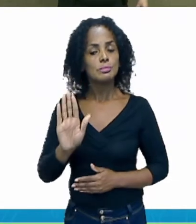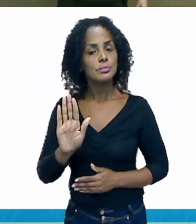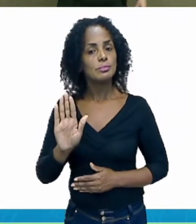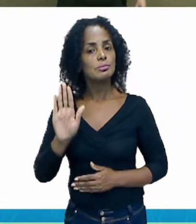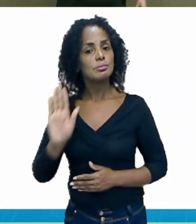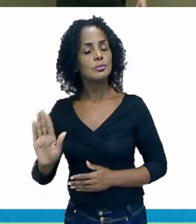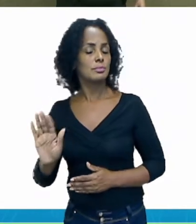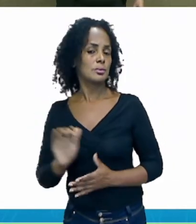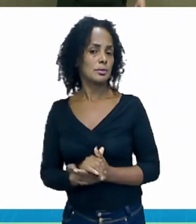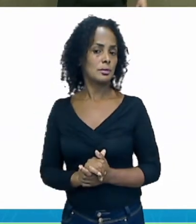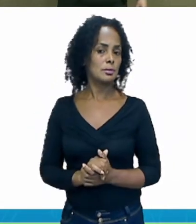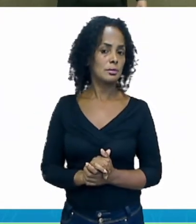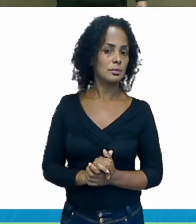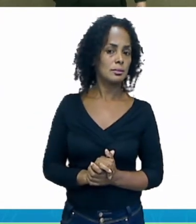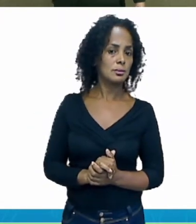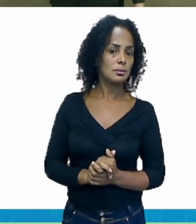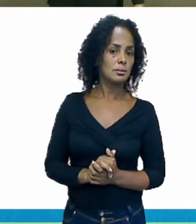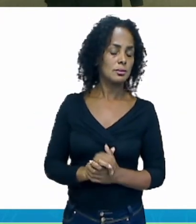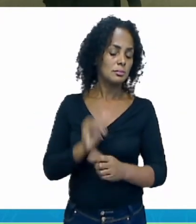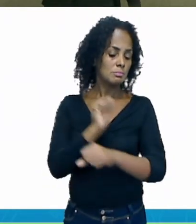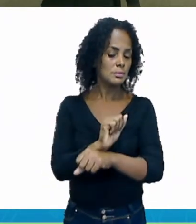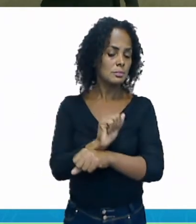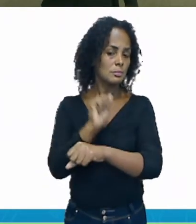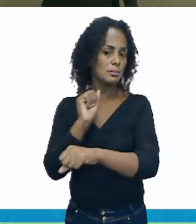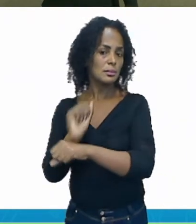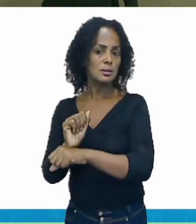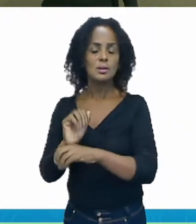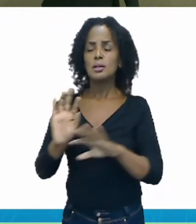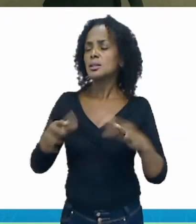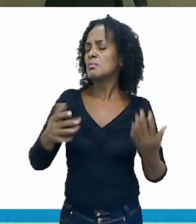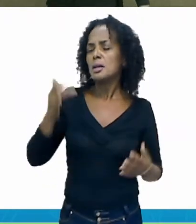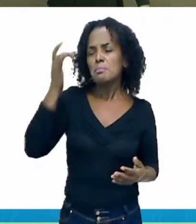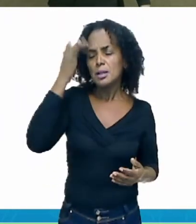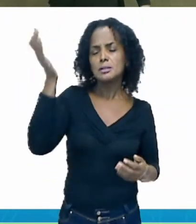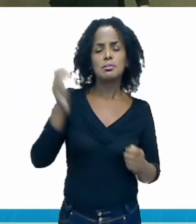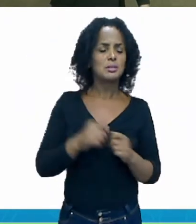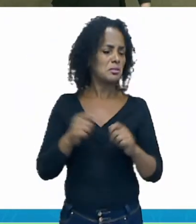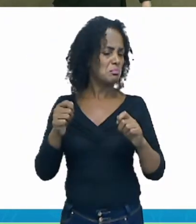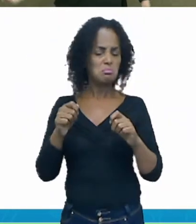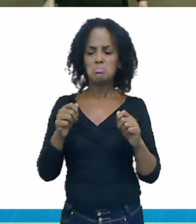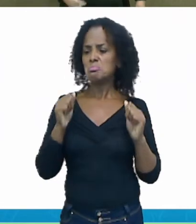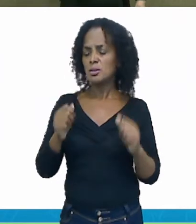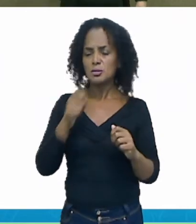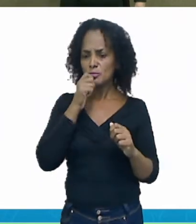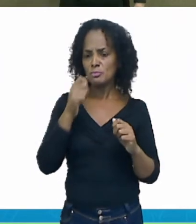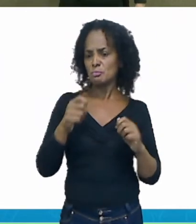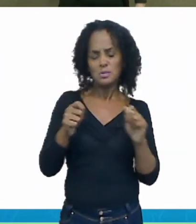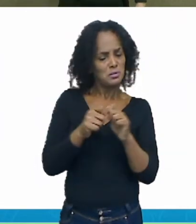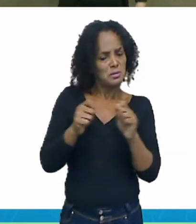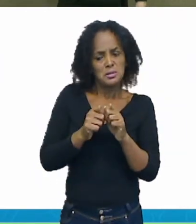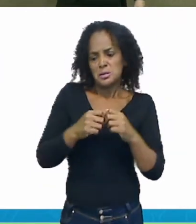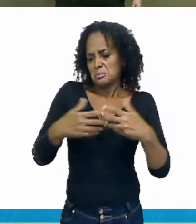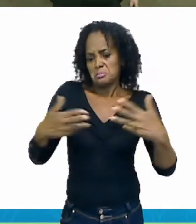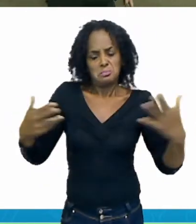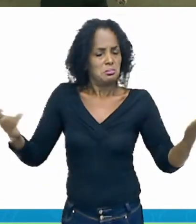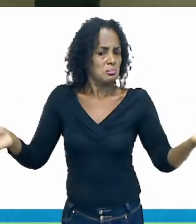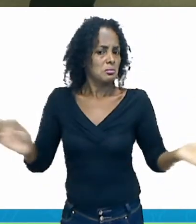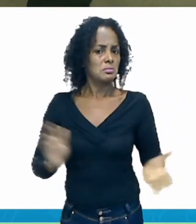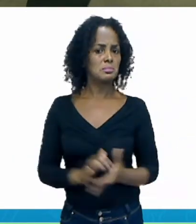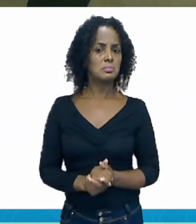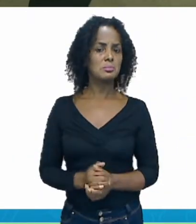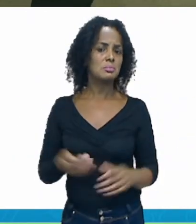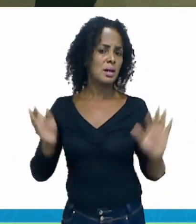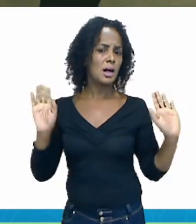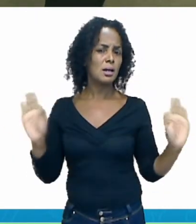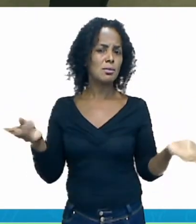achar mais fácil, você pode tentar aí e fazer outras separações de sílabas. Agora eu gostaria que